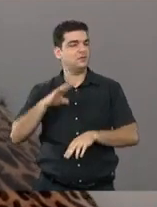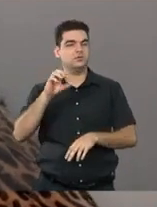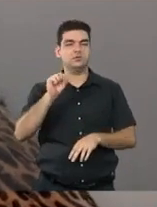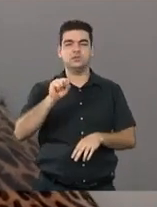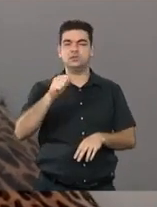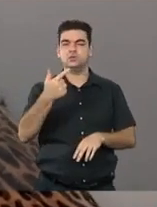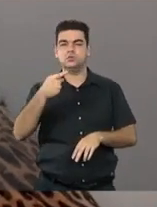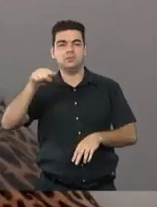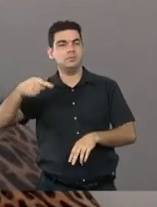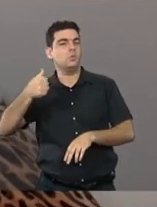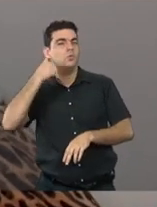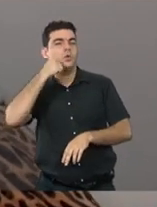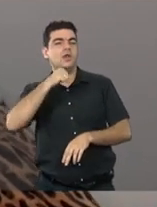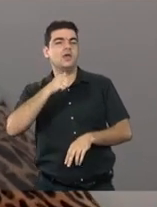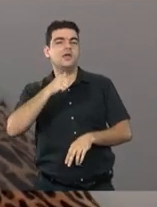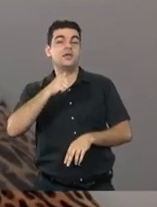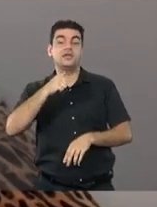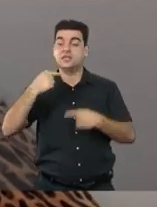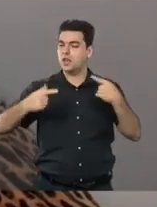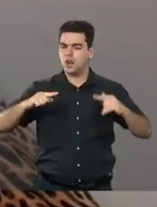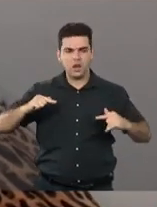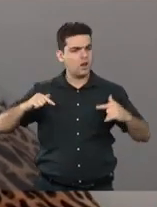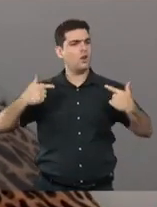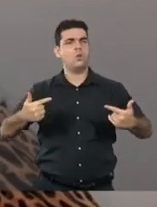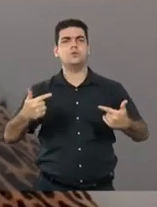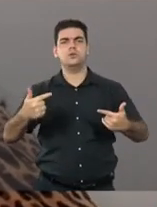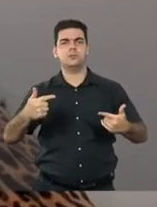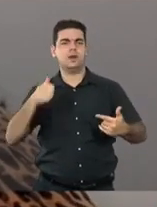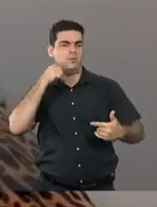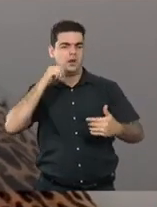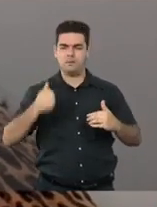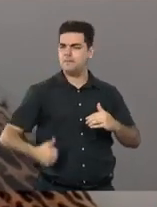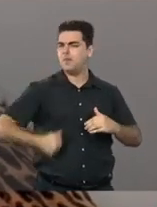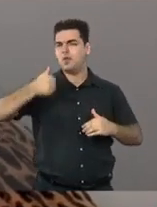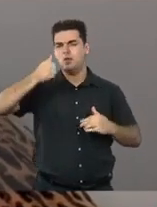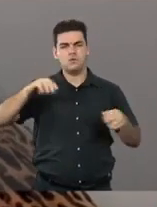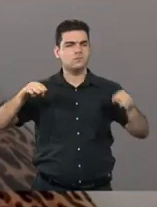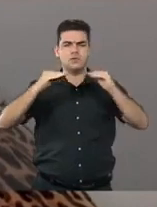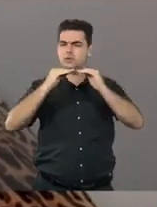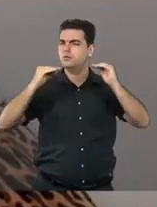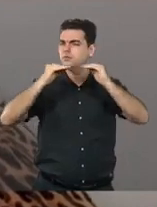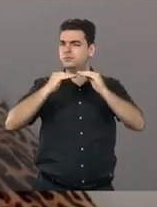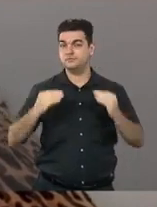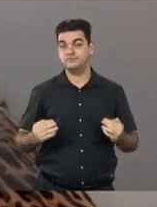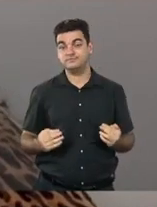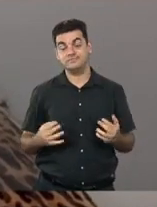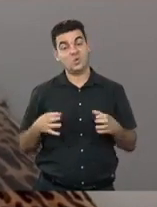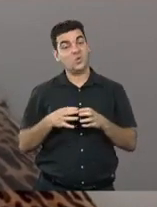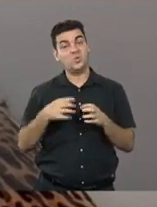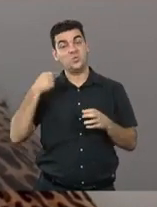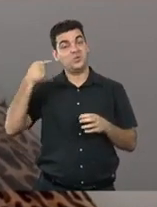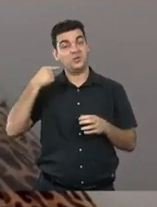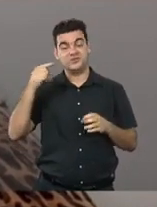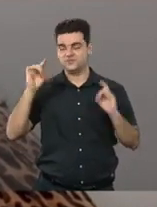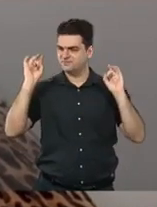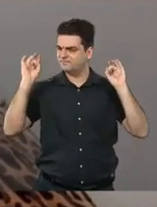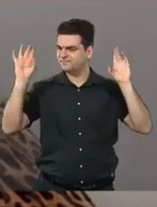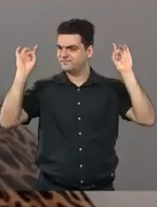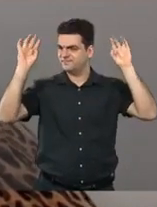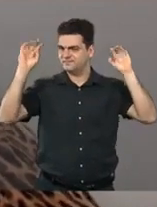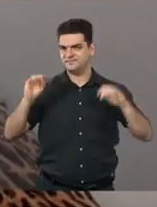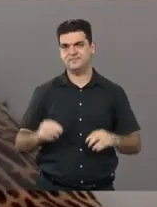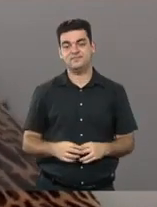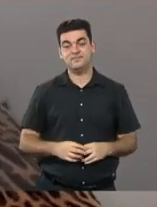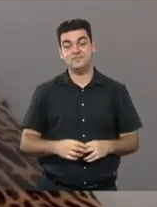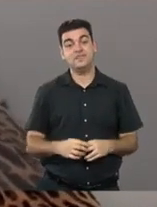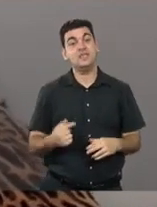convidar vocês a entrar. Queria convidar a Duda, a Joênia, para estar conosco. A gente é o maior grupo político a partidário desse país,